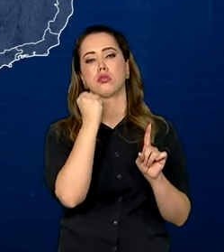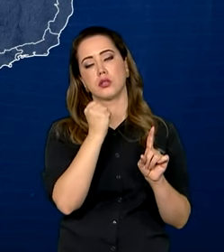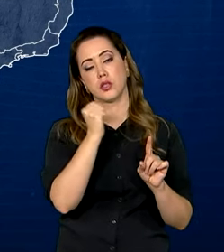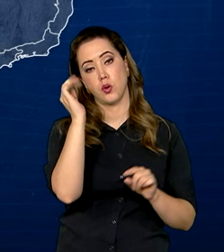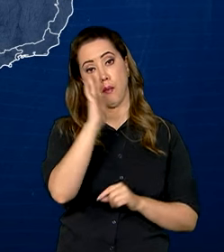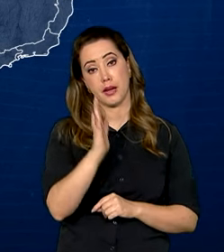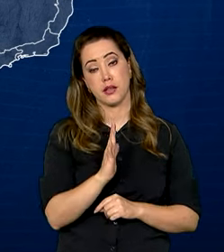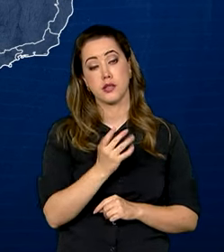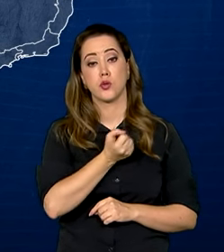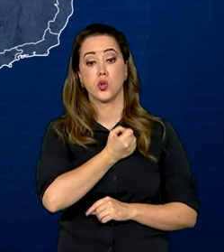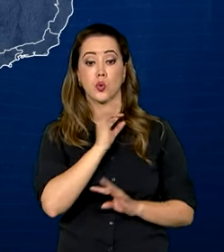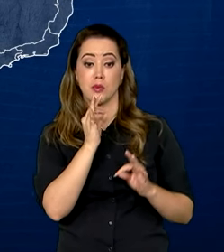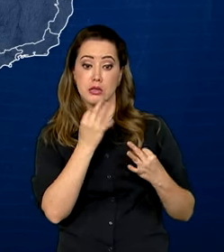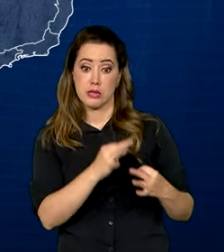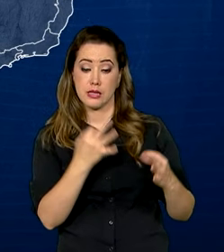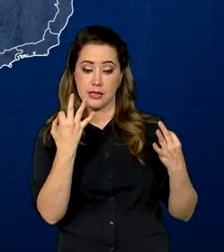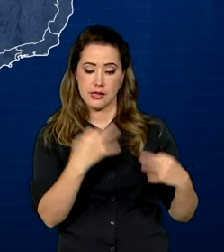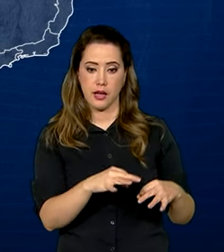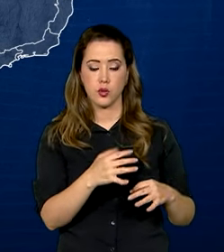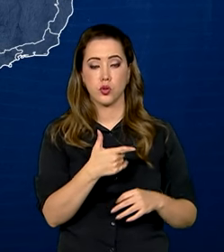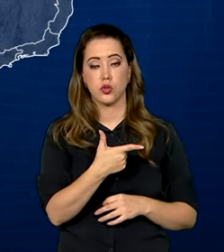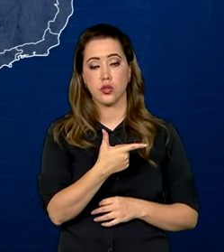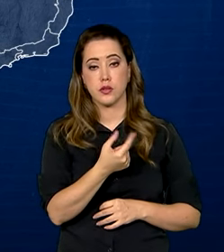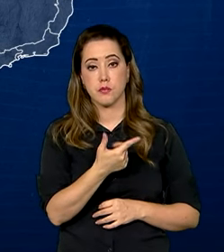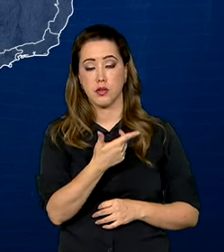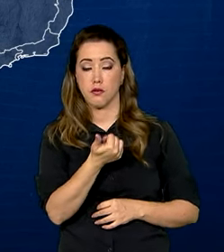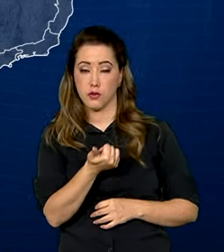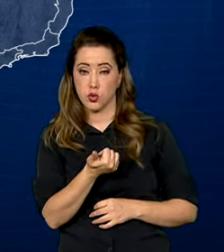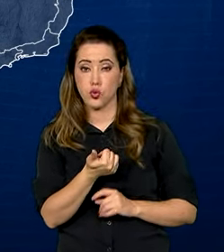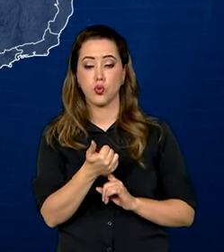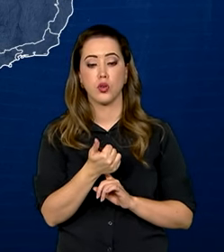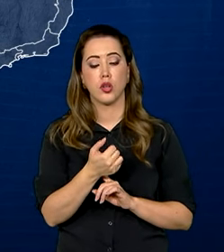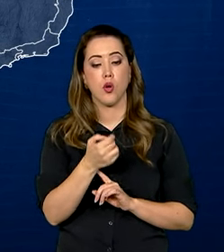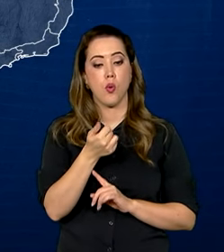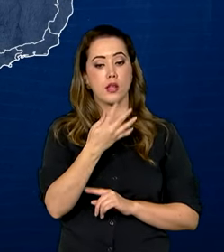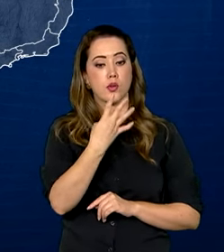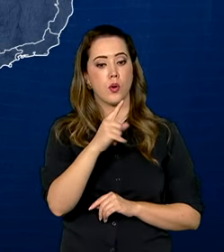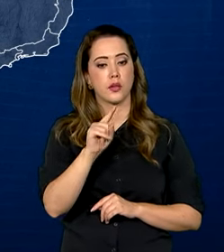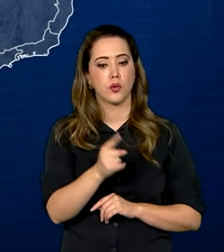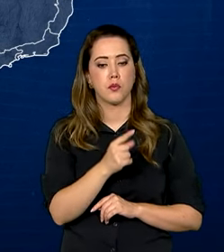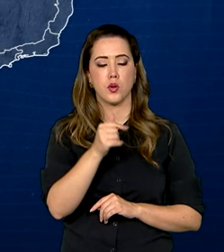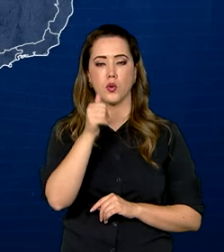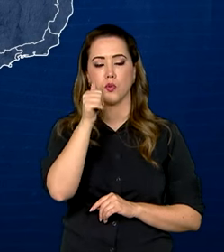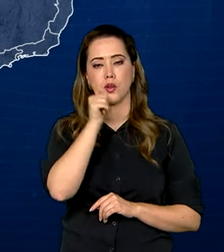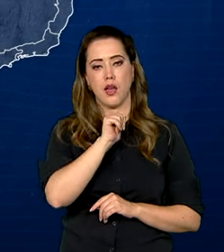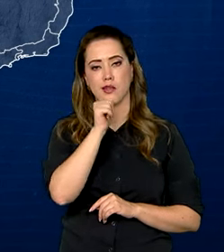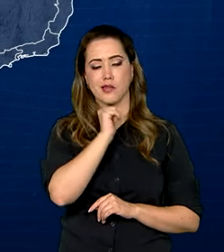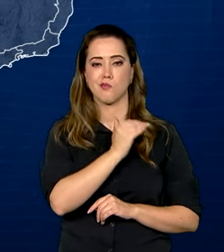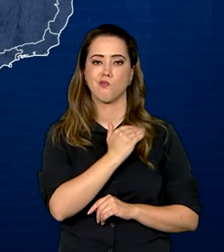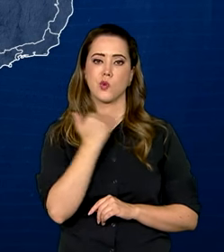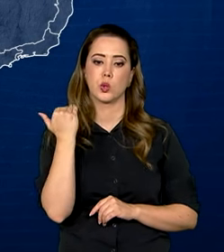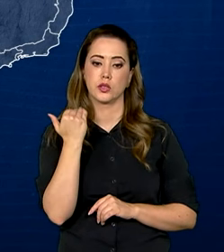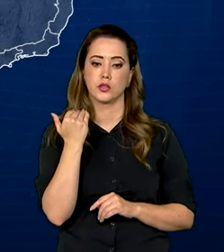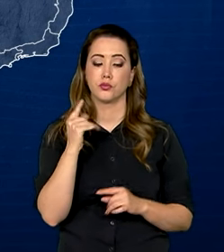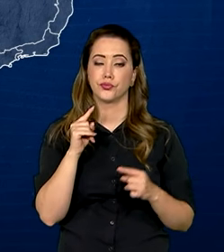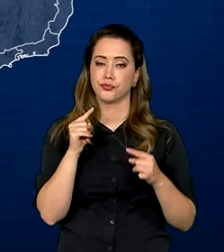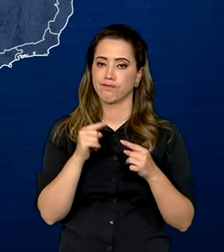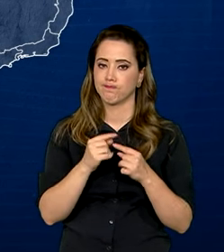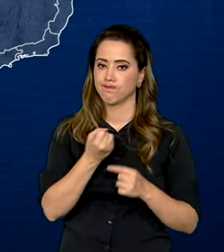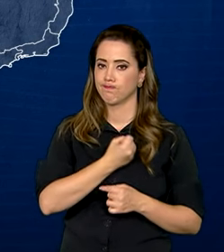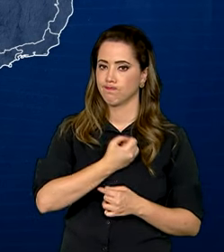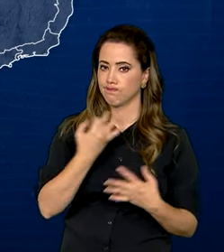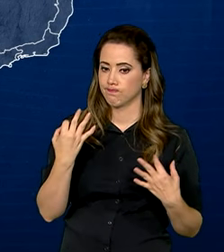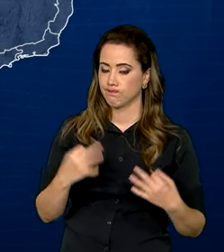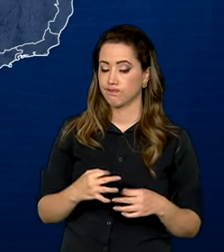números absolutos de 2021, quase 4 mil mulheres foram assassinadas, conforme os dados oficiais.